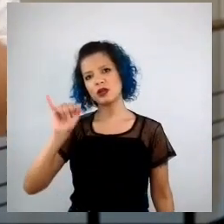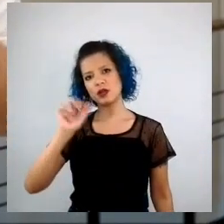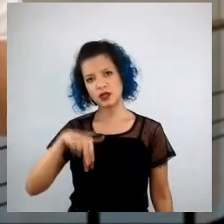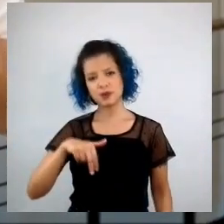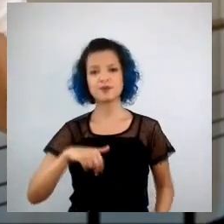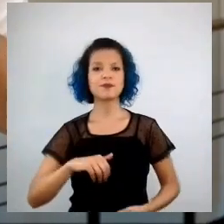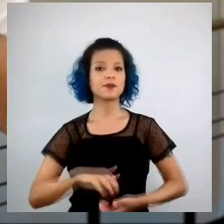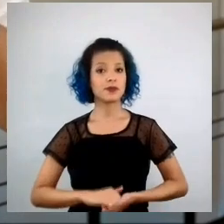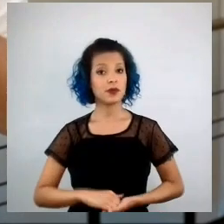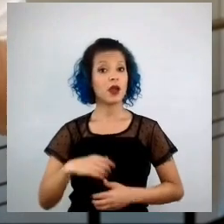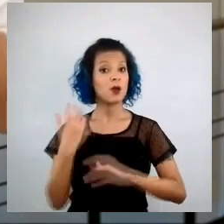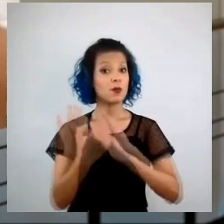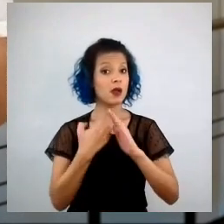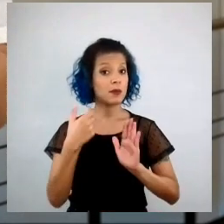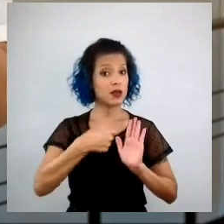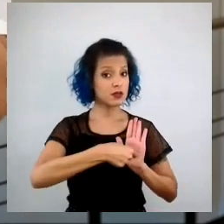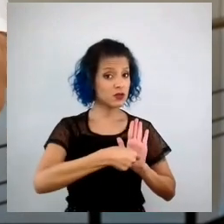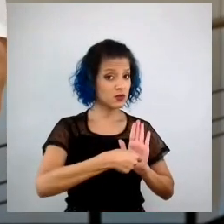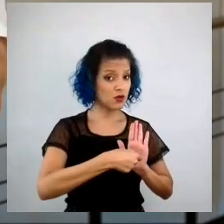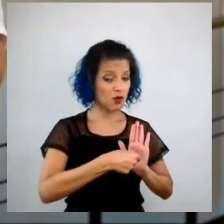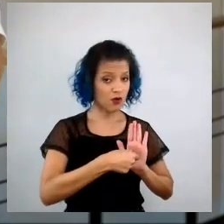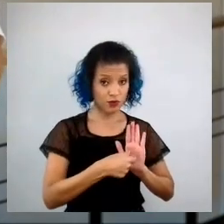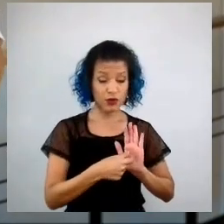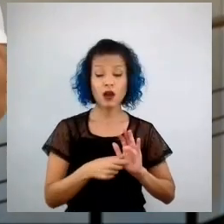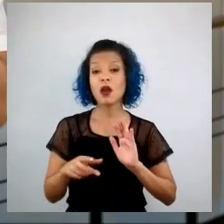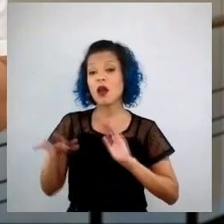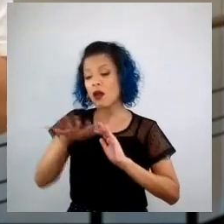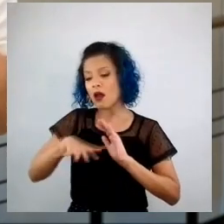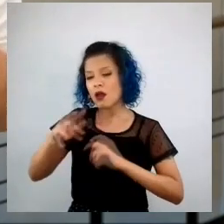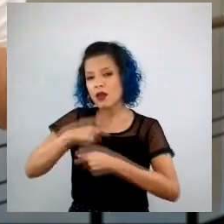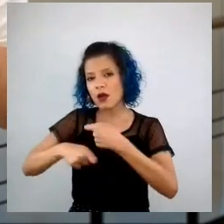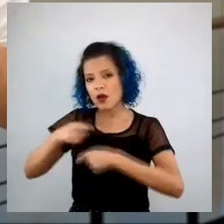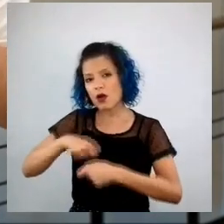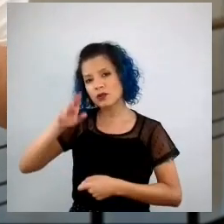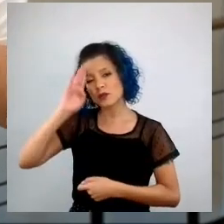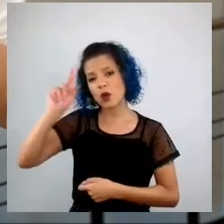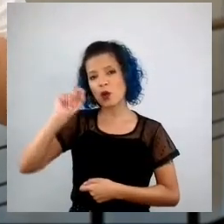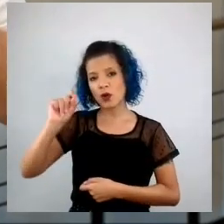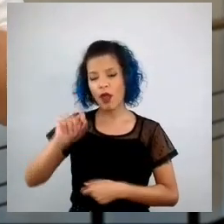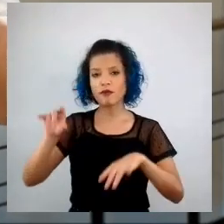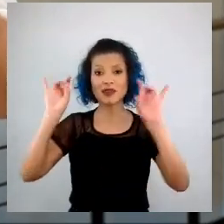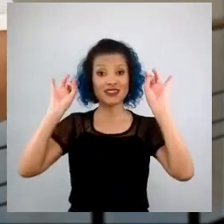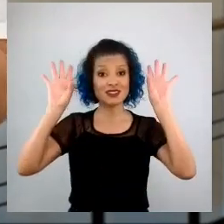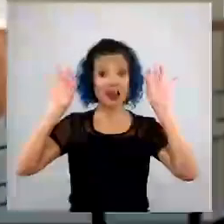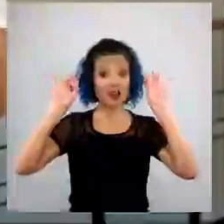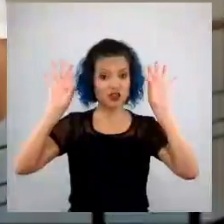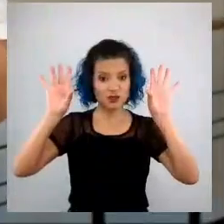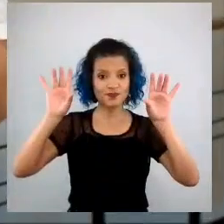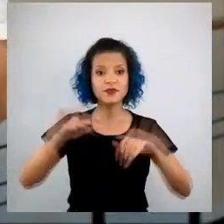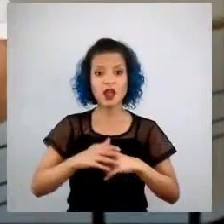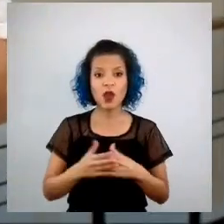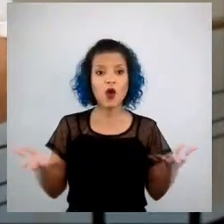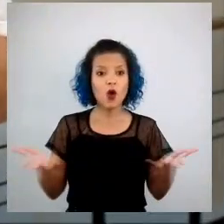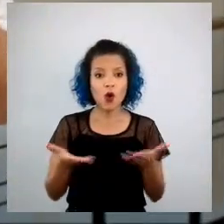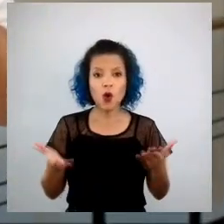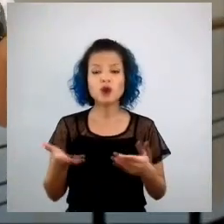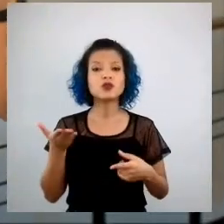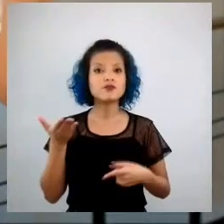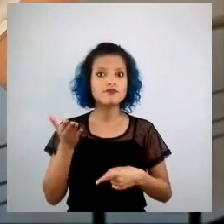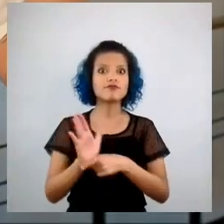é uma empresa de software, nosso core business é uma plataforma, que é a Winnie Insights, que hoje potencializa o processo criativo